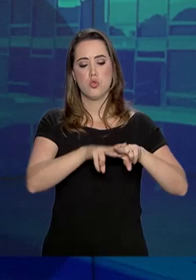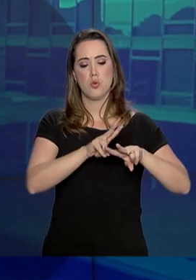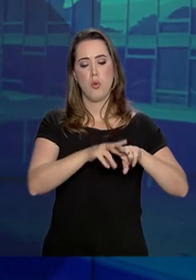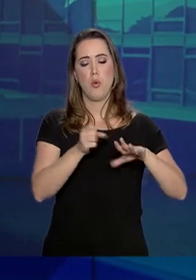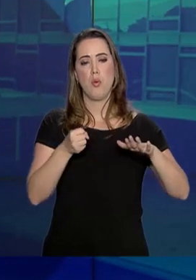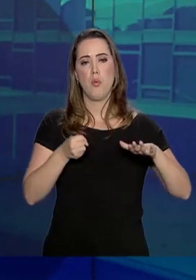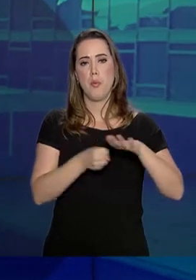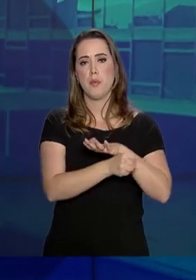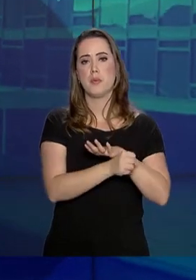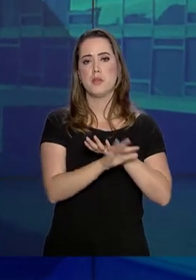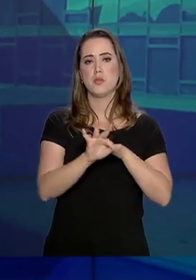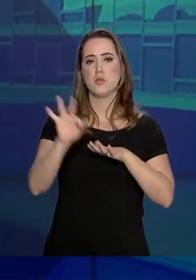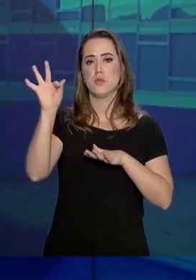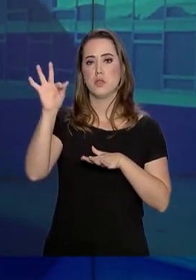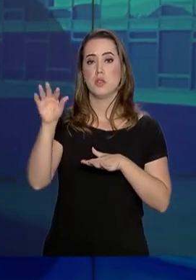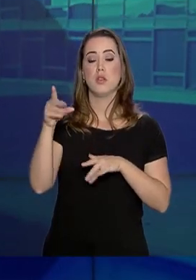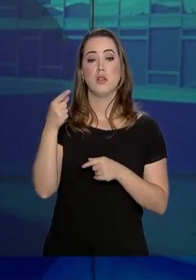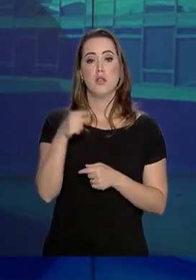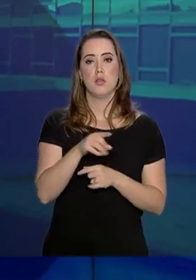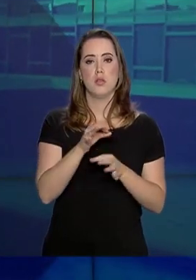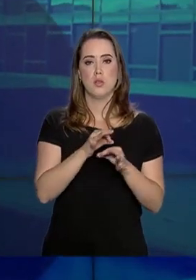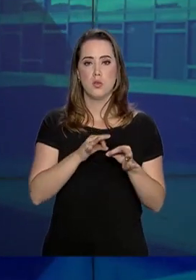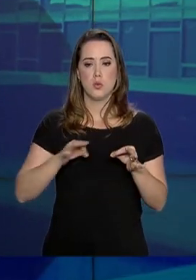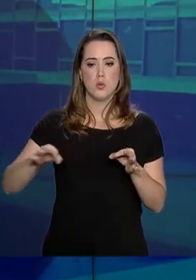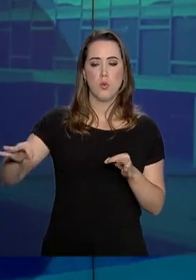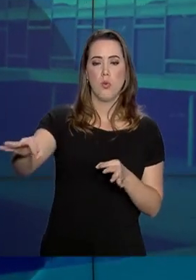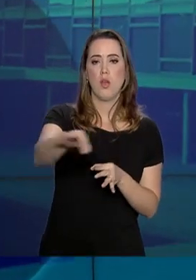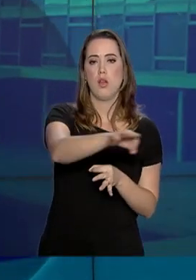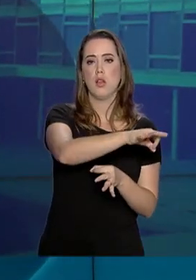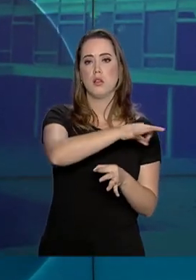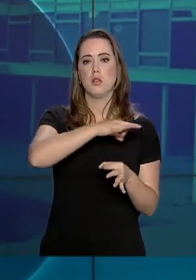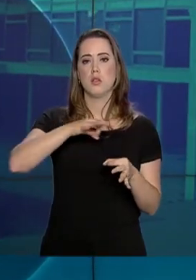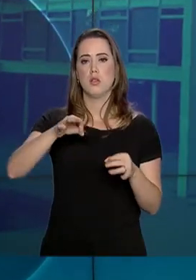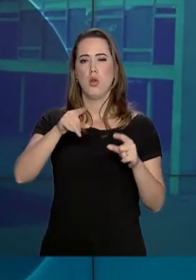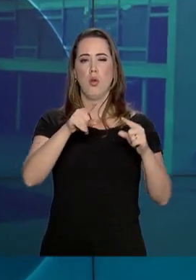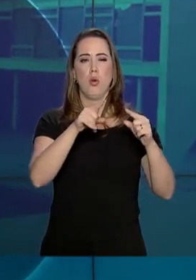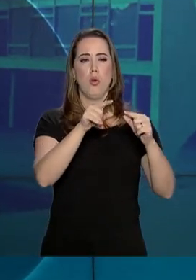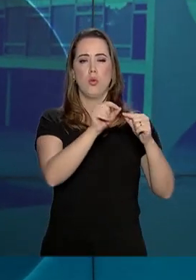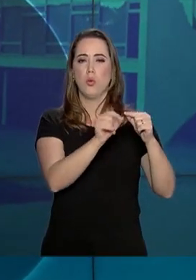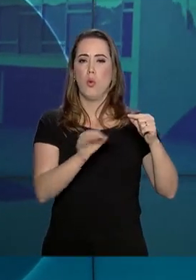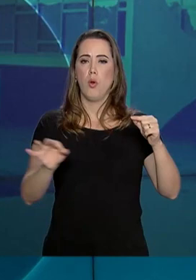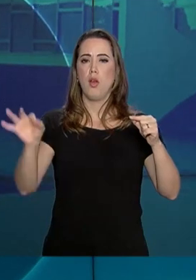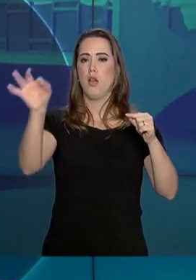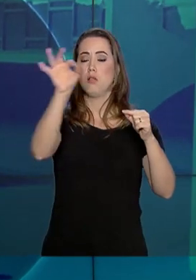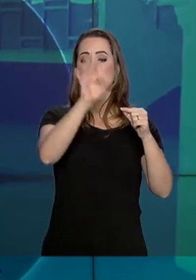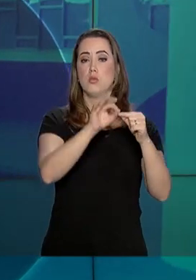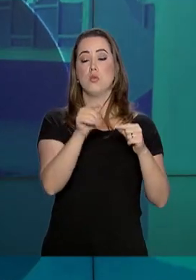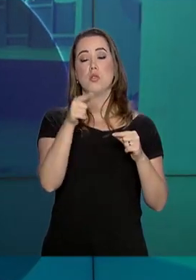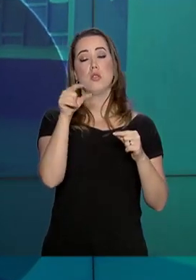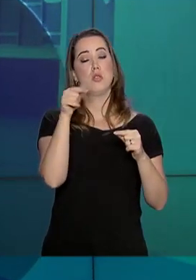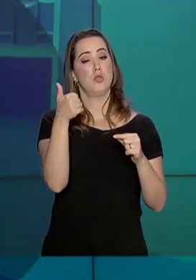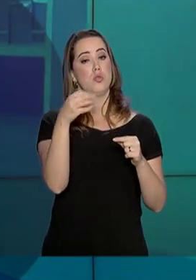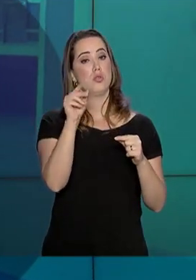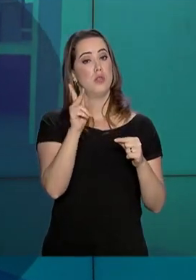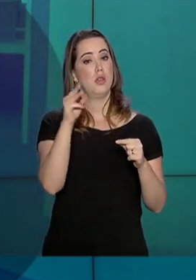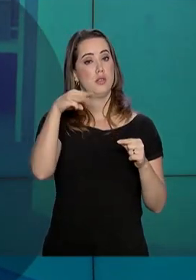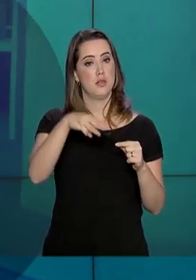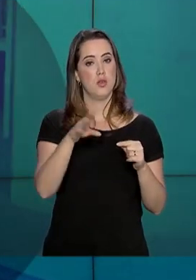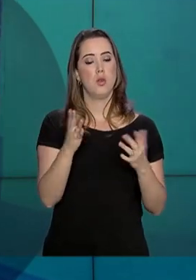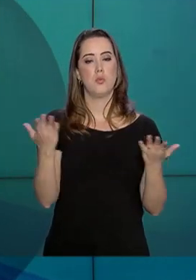Mossoró e em Porto Velho, num raio de 10 quilômetros. O documento publicado no Diário Oficial da União